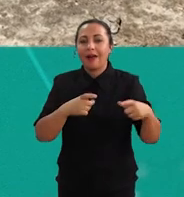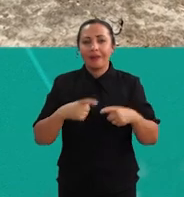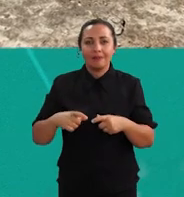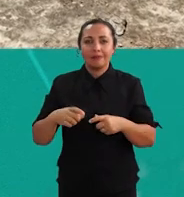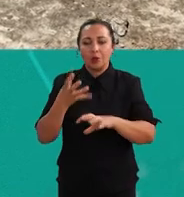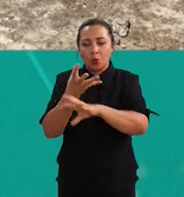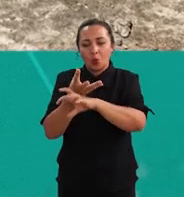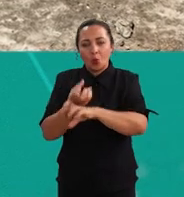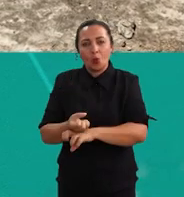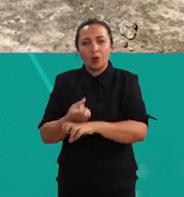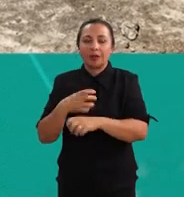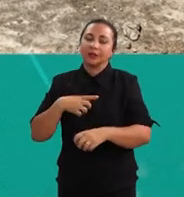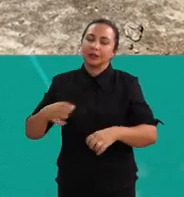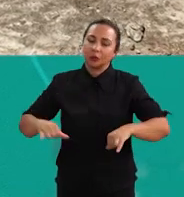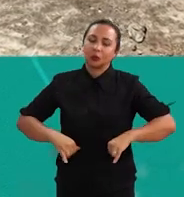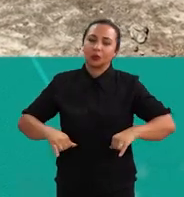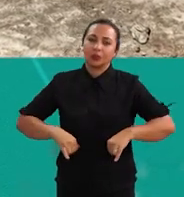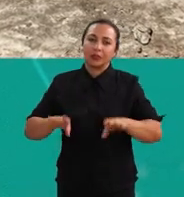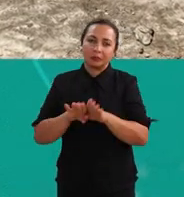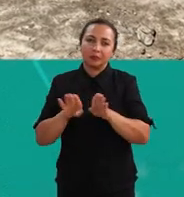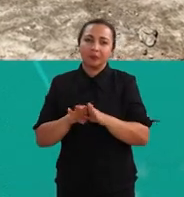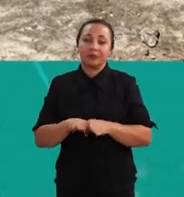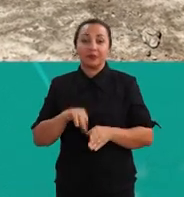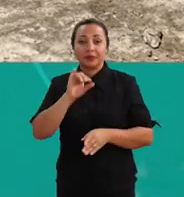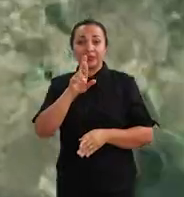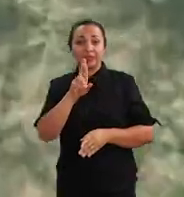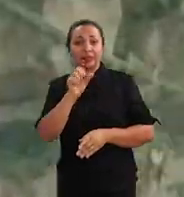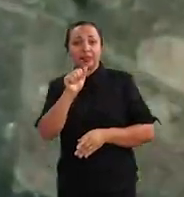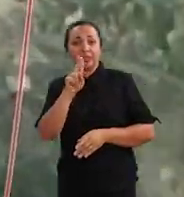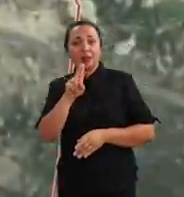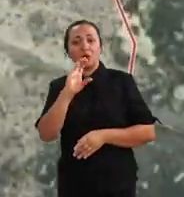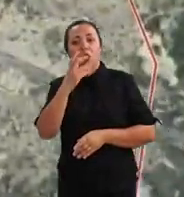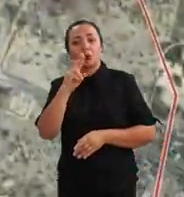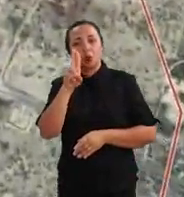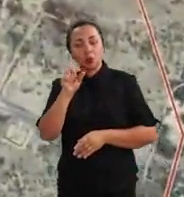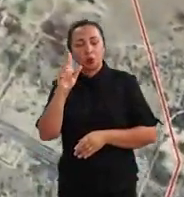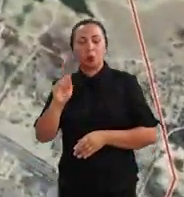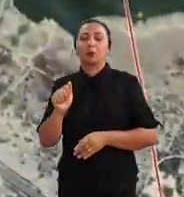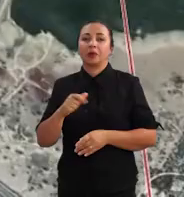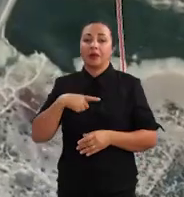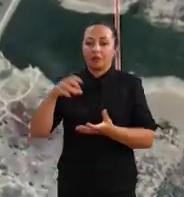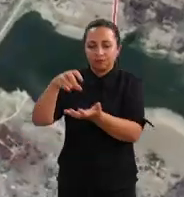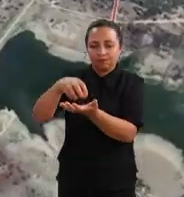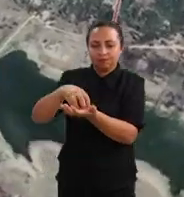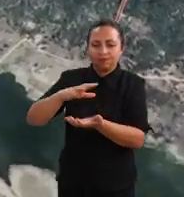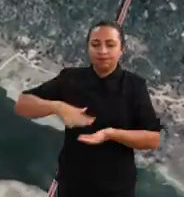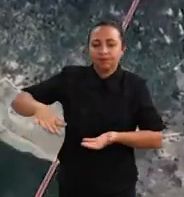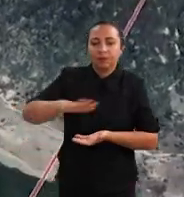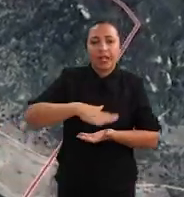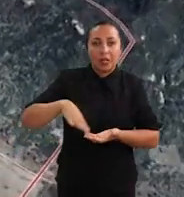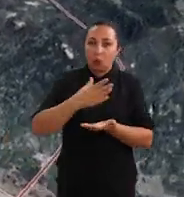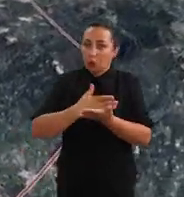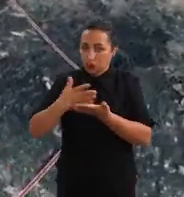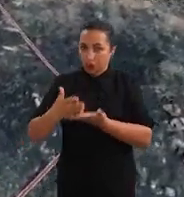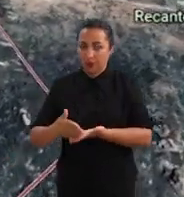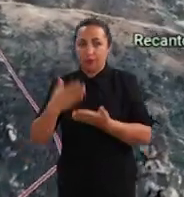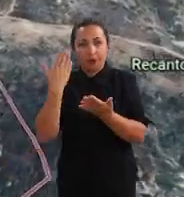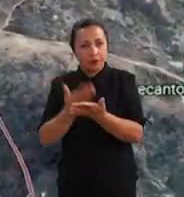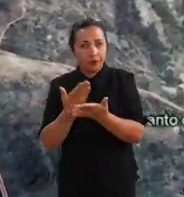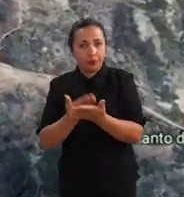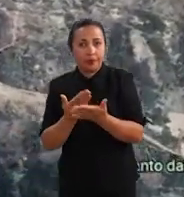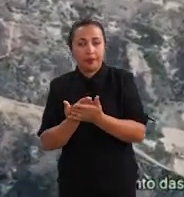Caatinga que também estão sofrendo por esse processo. O Irá o Suba é um desses núcleos, é uma dessas áreas